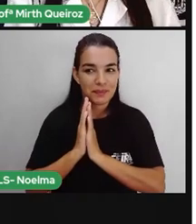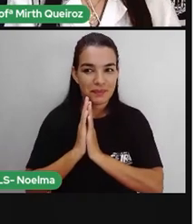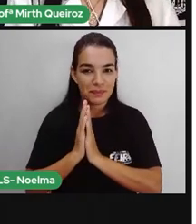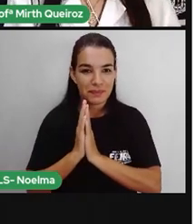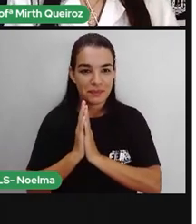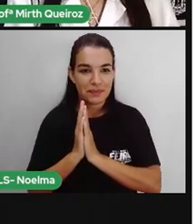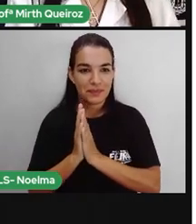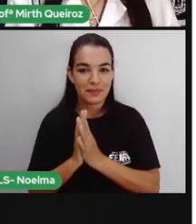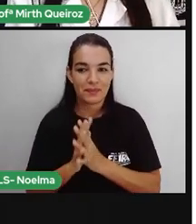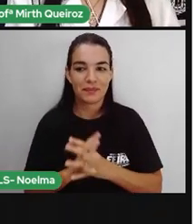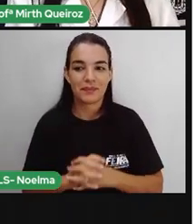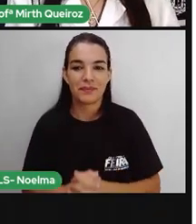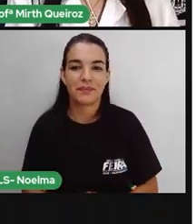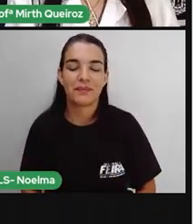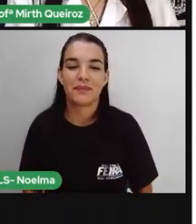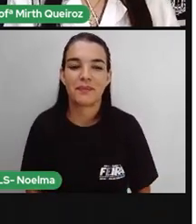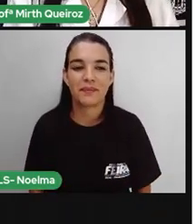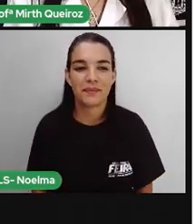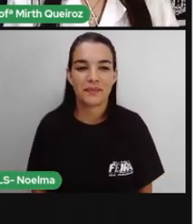Calma aí, tá?